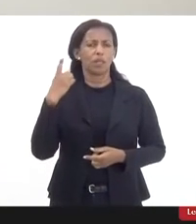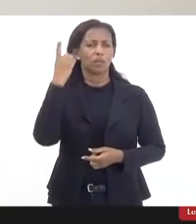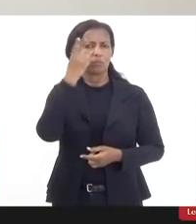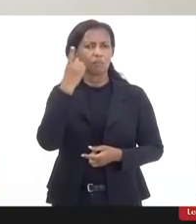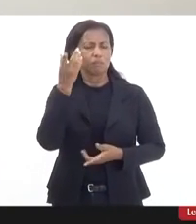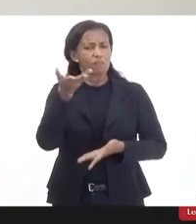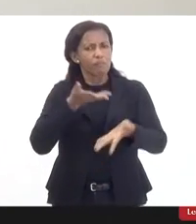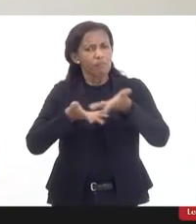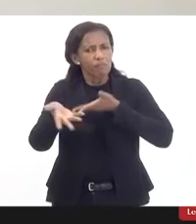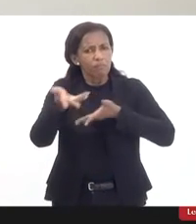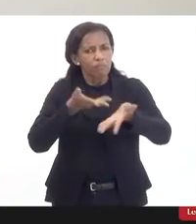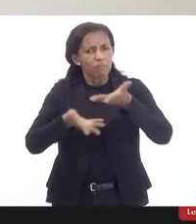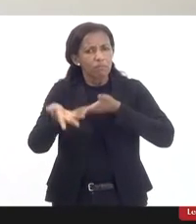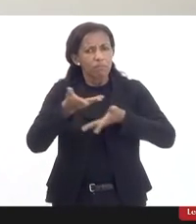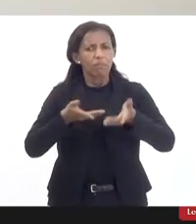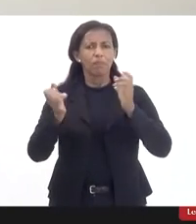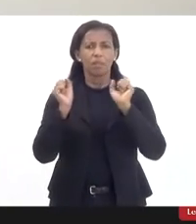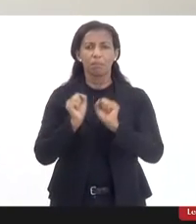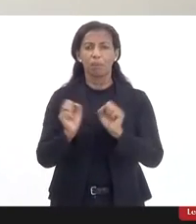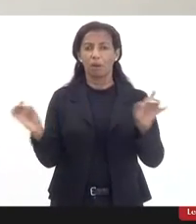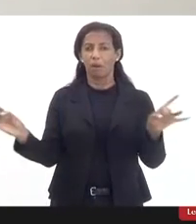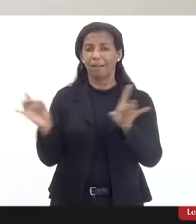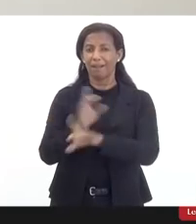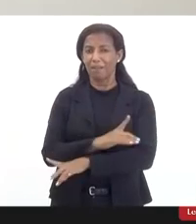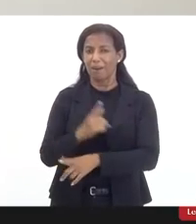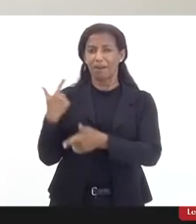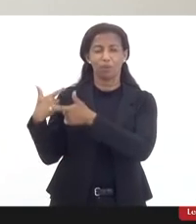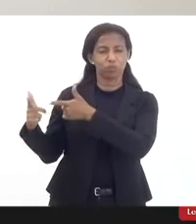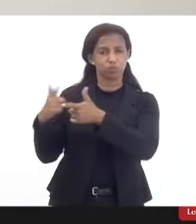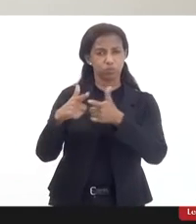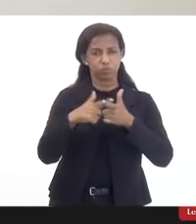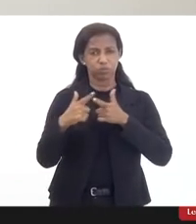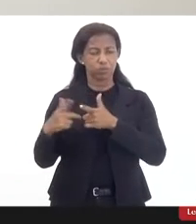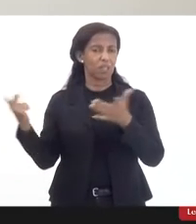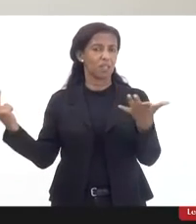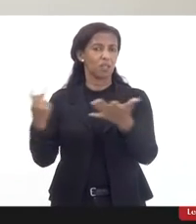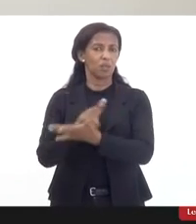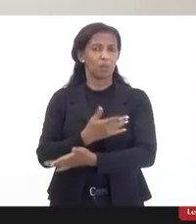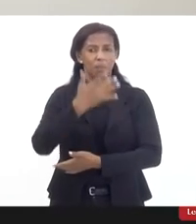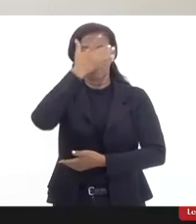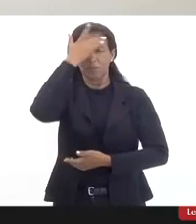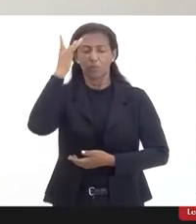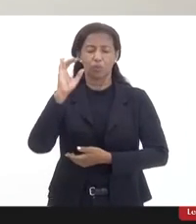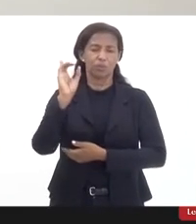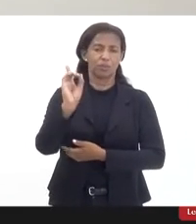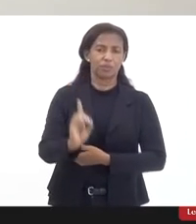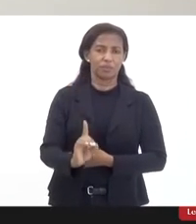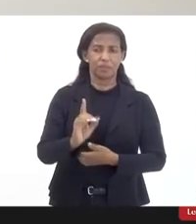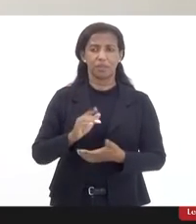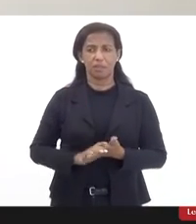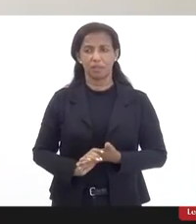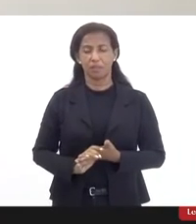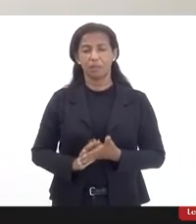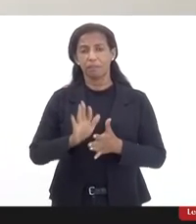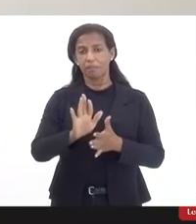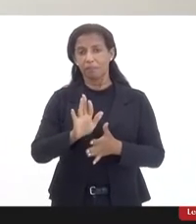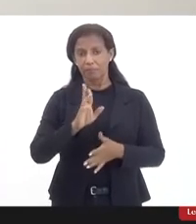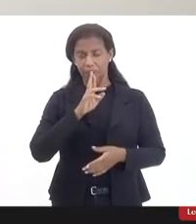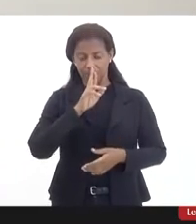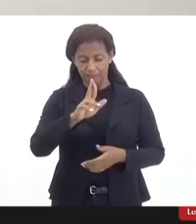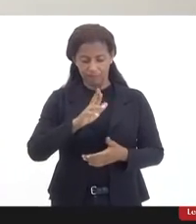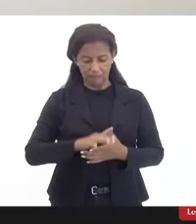Rio para que a gente possa acabar com esse retrocesso que acontece com a pessoa com deficiência, mas respondendo